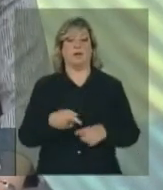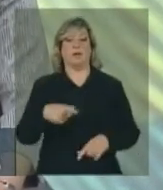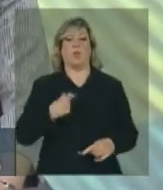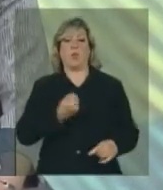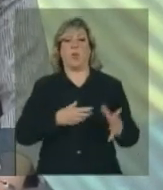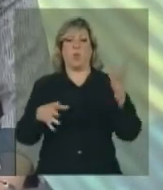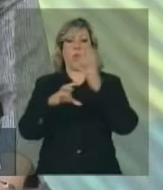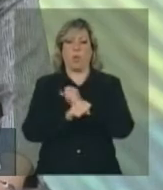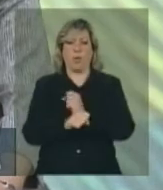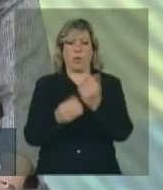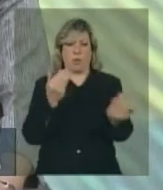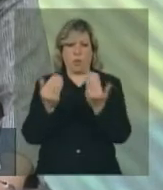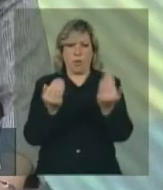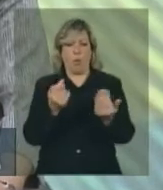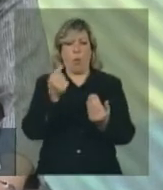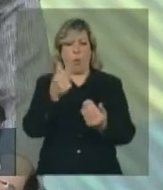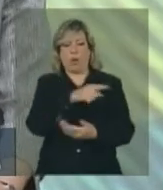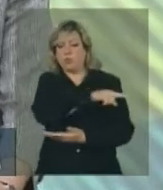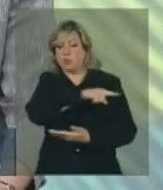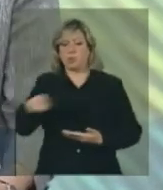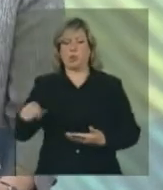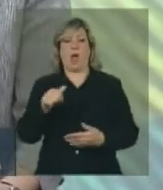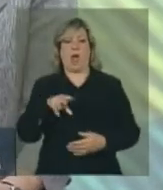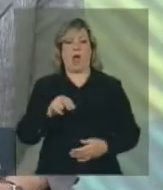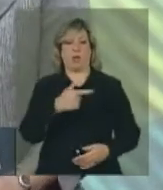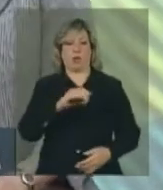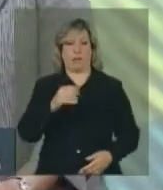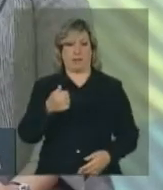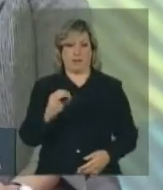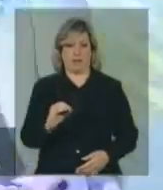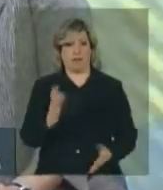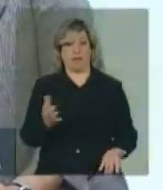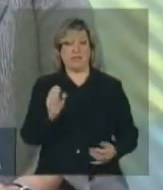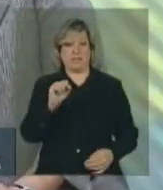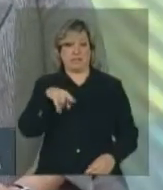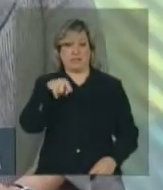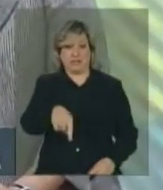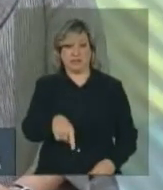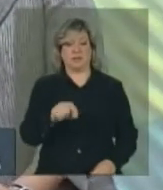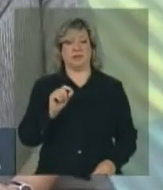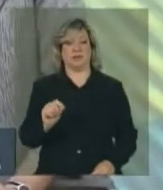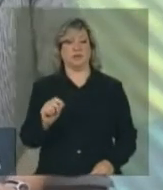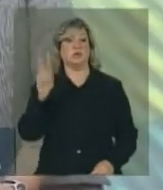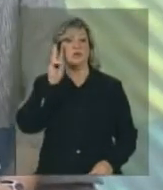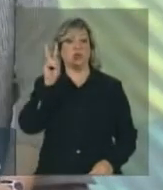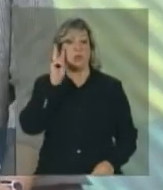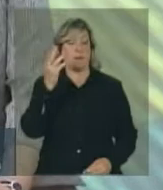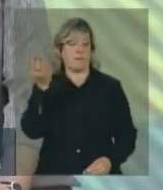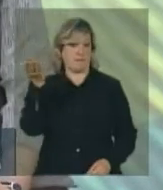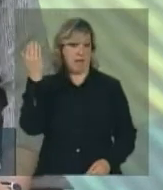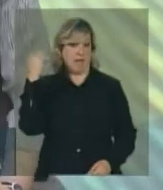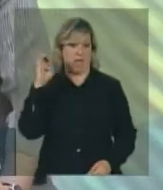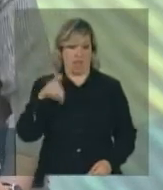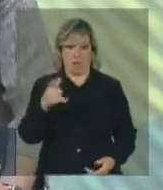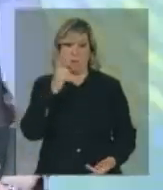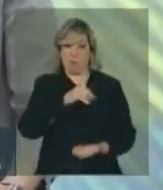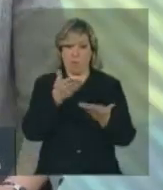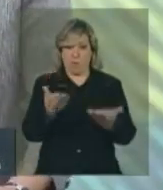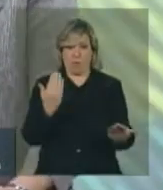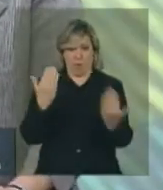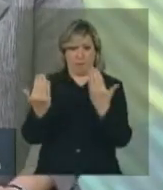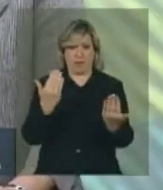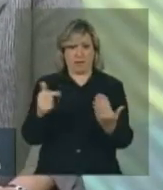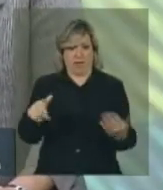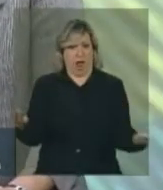quase todo ano de 2010. Se isso, em relação ao passado, é uma conquista, não